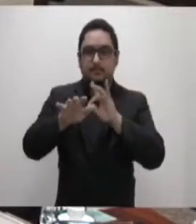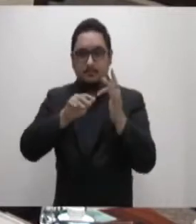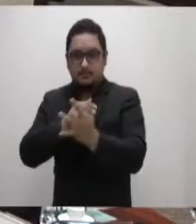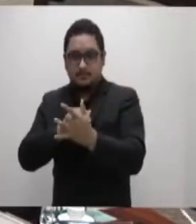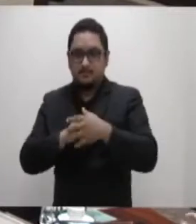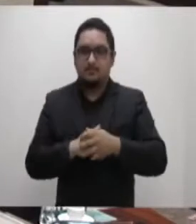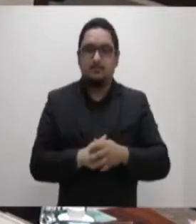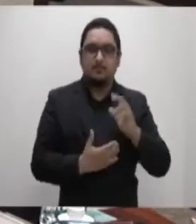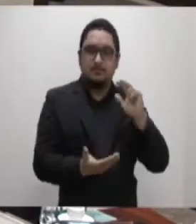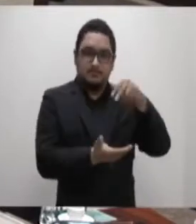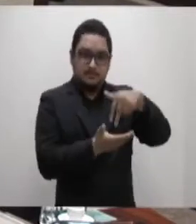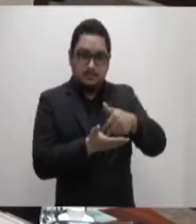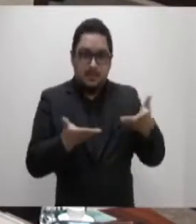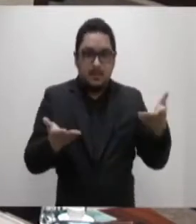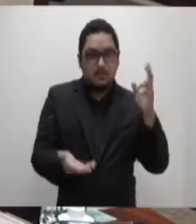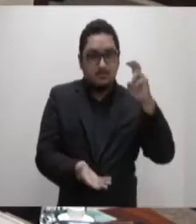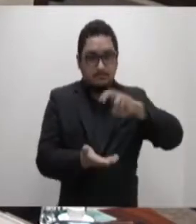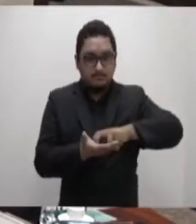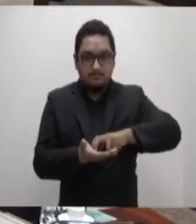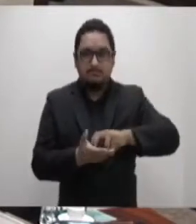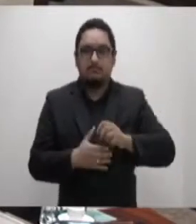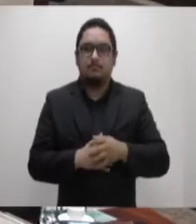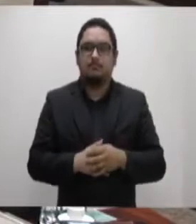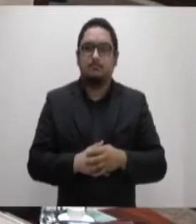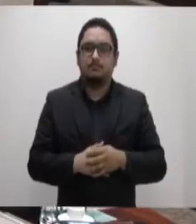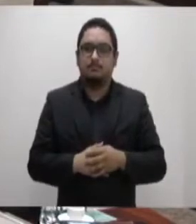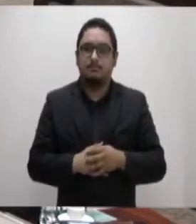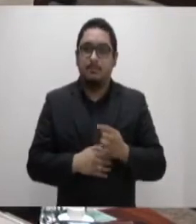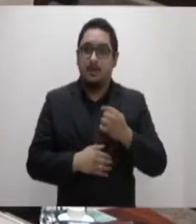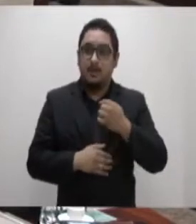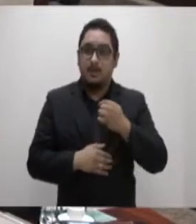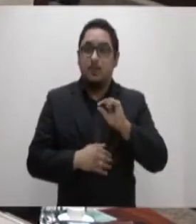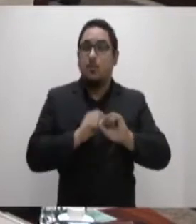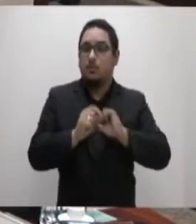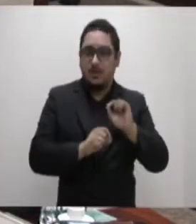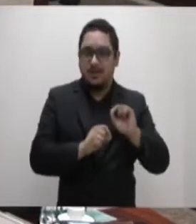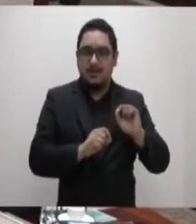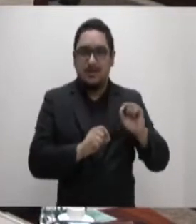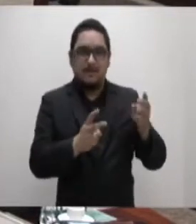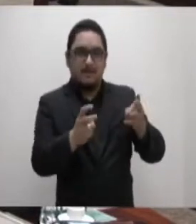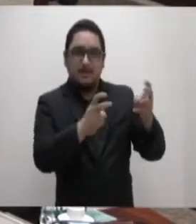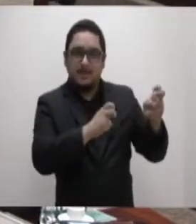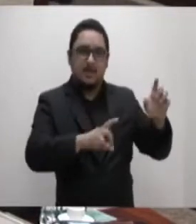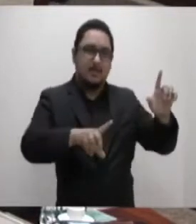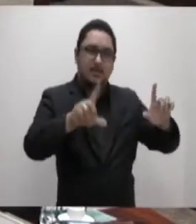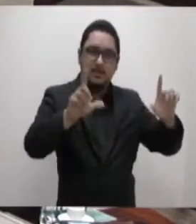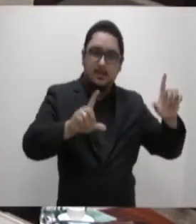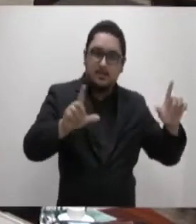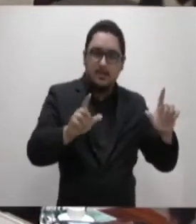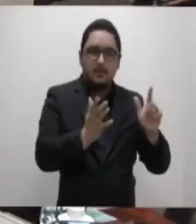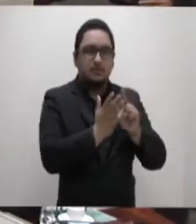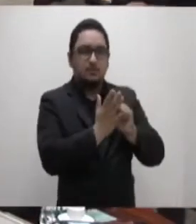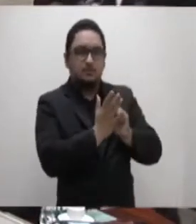Eu venho nesta manhã com claro incentivo da mídia. Algumas escolas ou mesmo